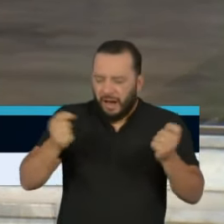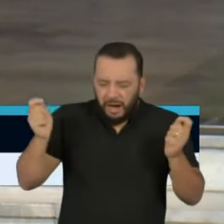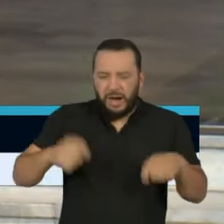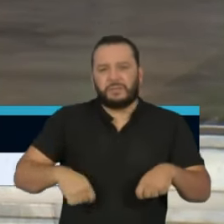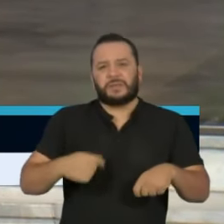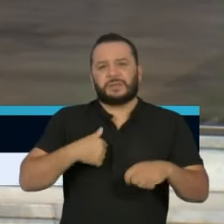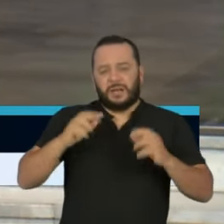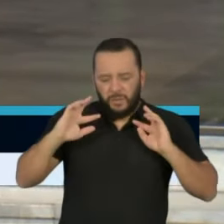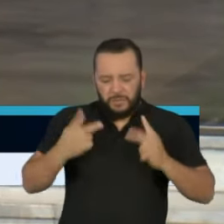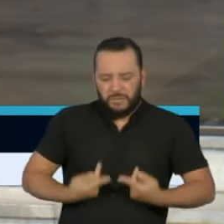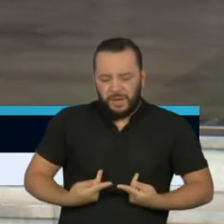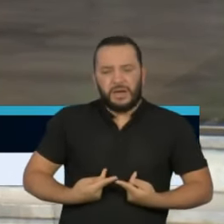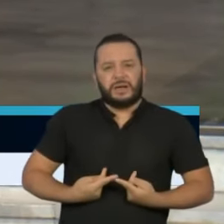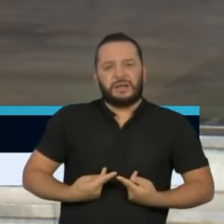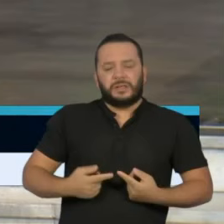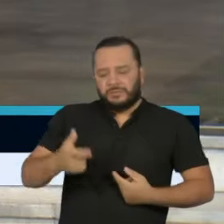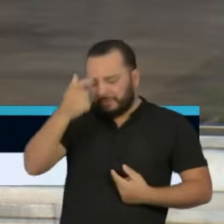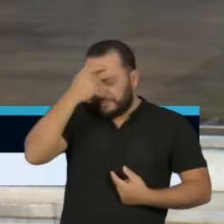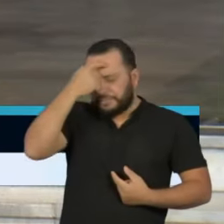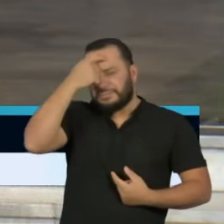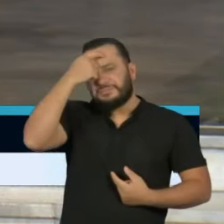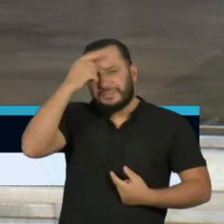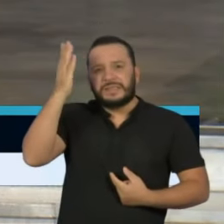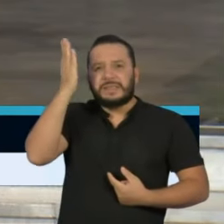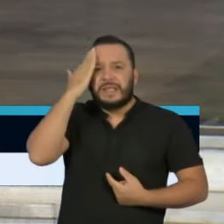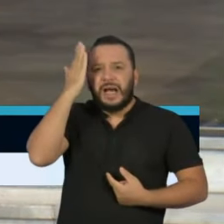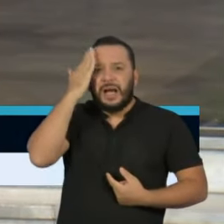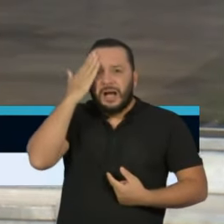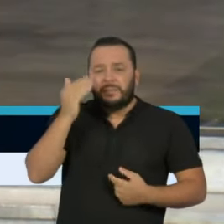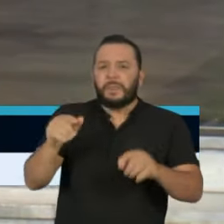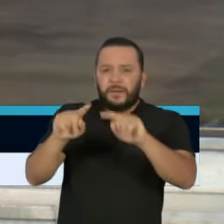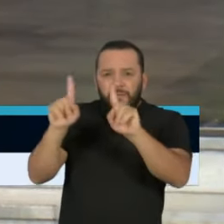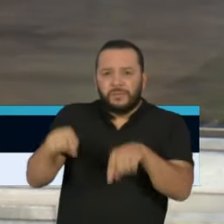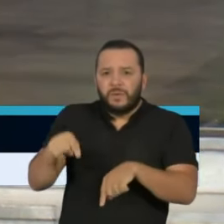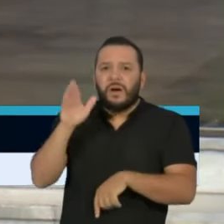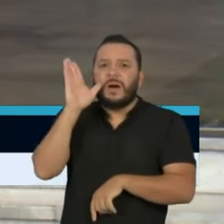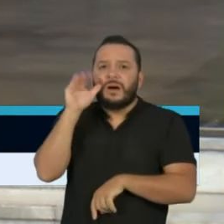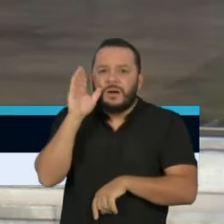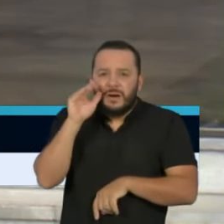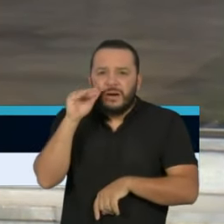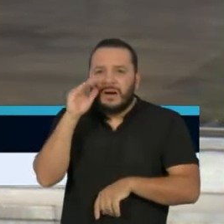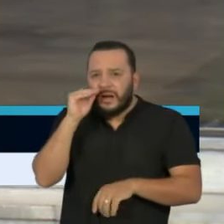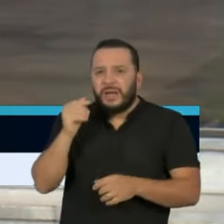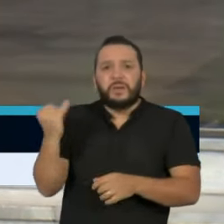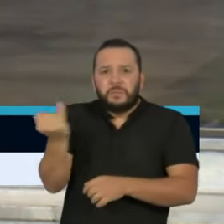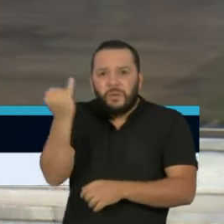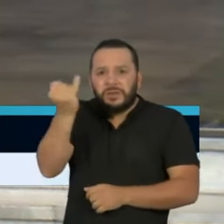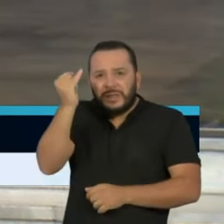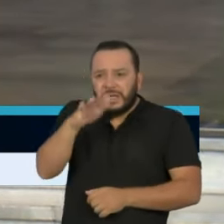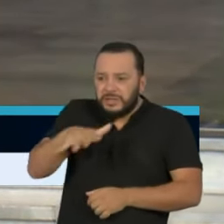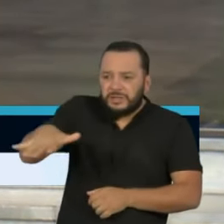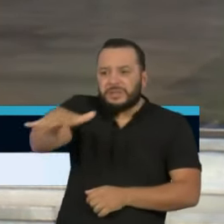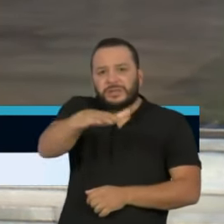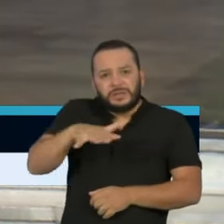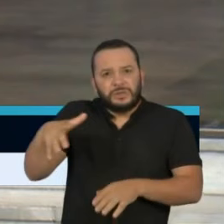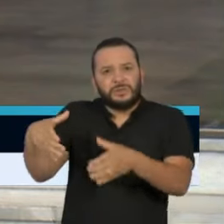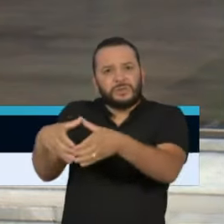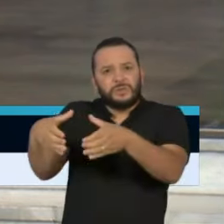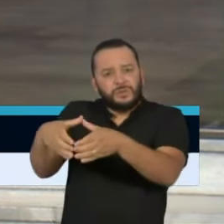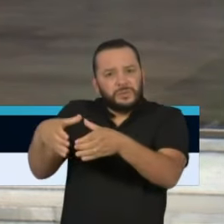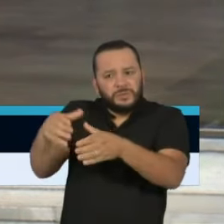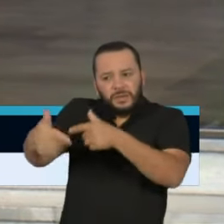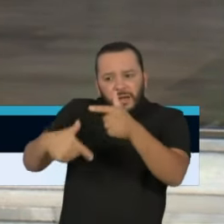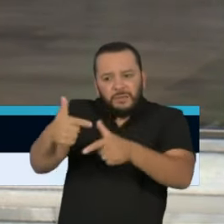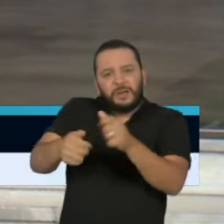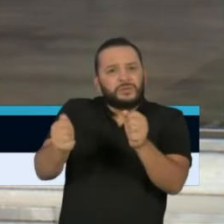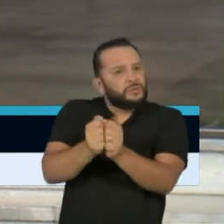humana, é a sua capacidade de reconhecer que sem os seus colaboradores, sem aqueles que são seus funcionários, em todas as